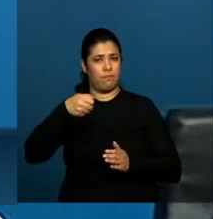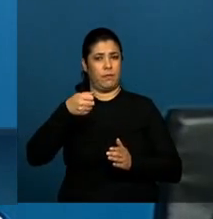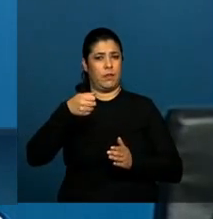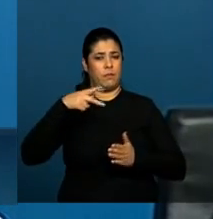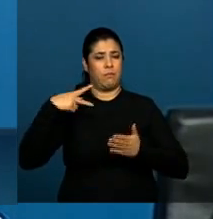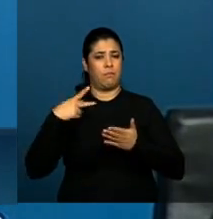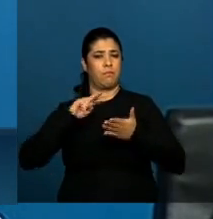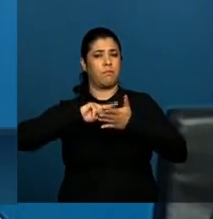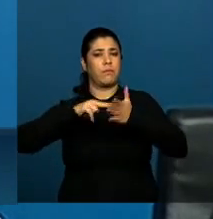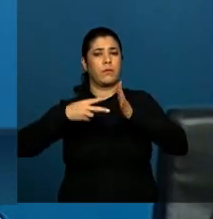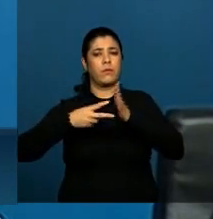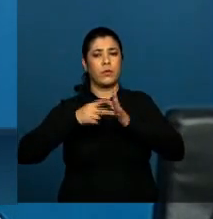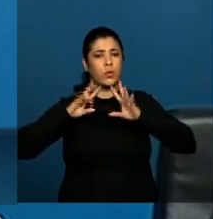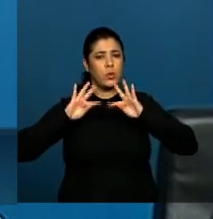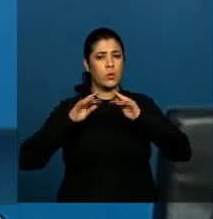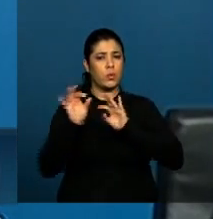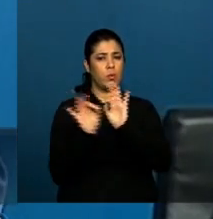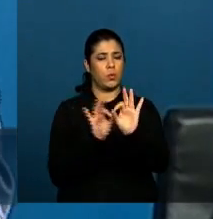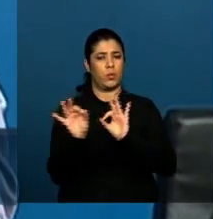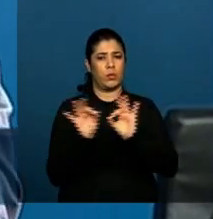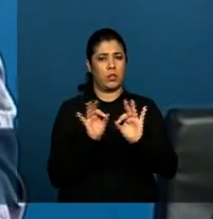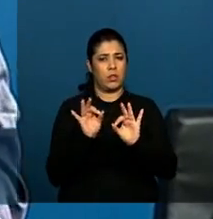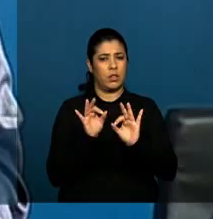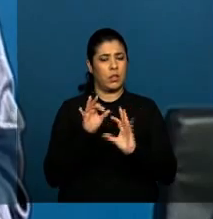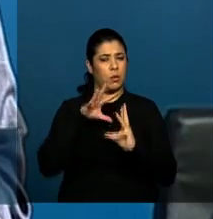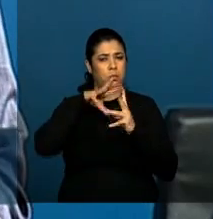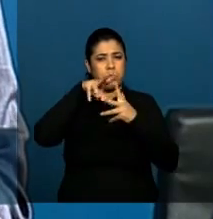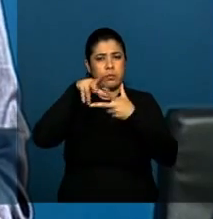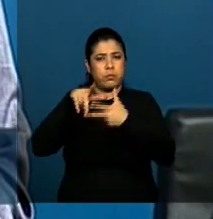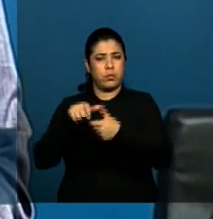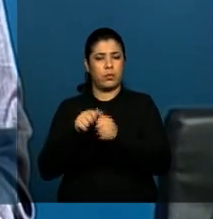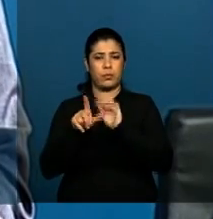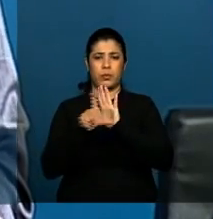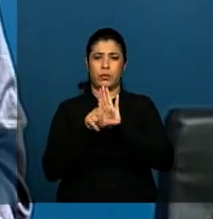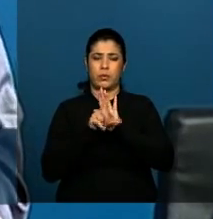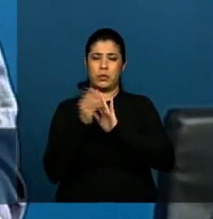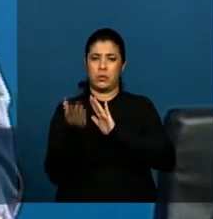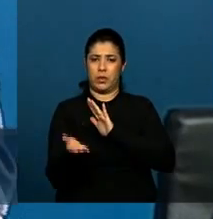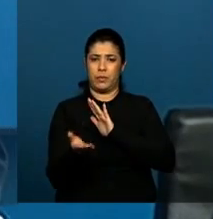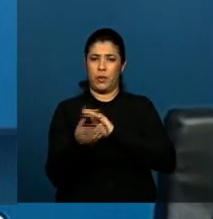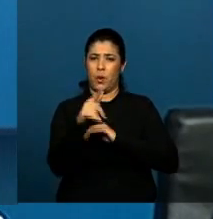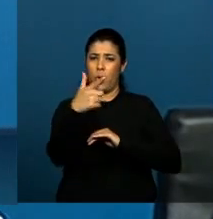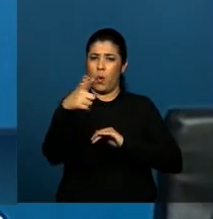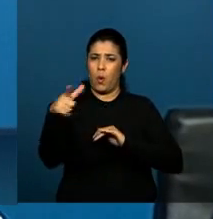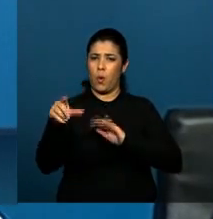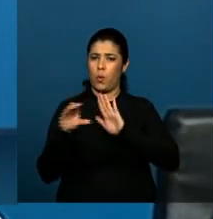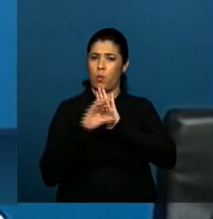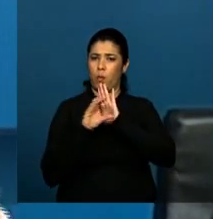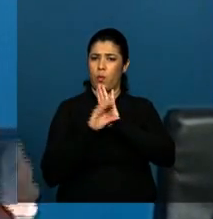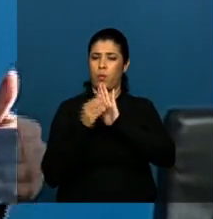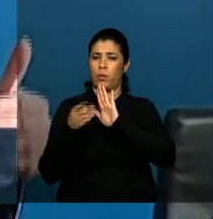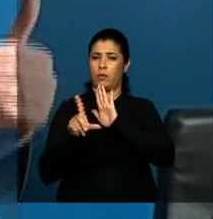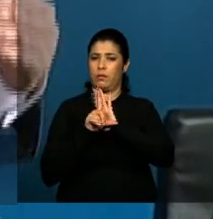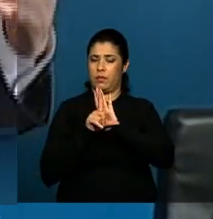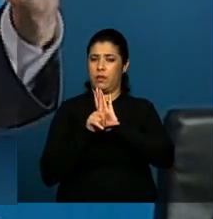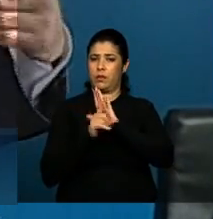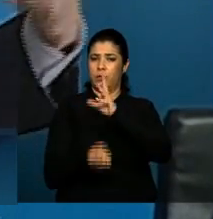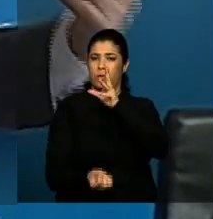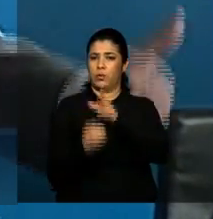da legislação em todo o mundo. Muitos códigos nasceram a partir